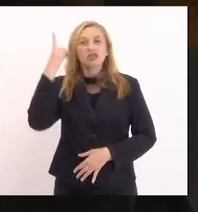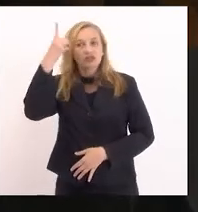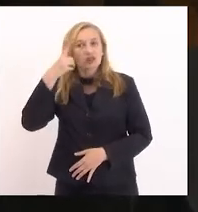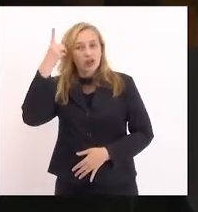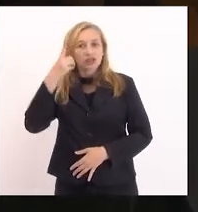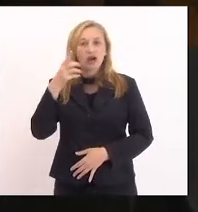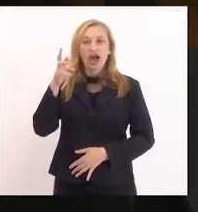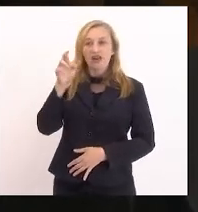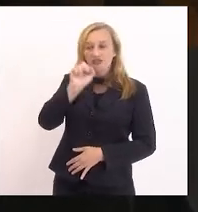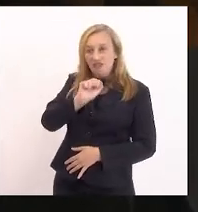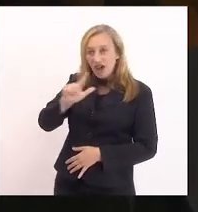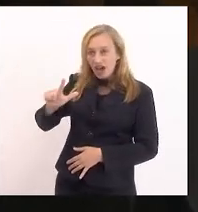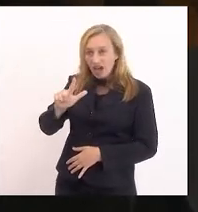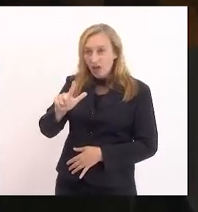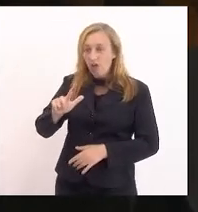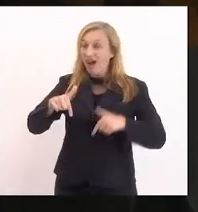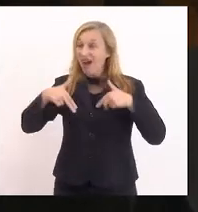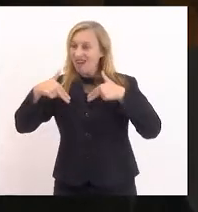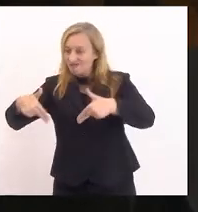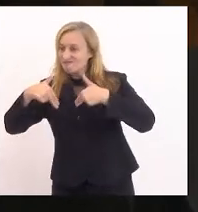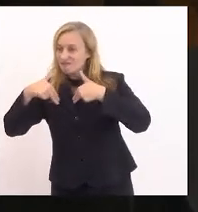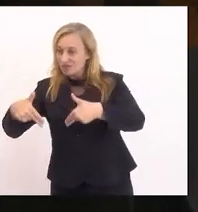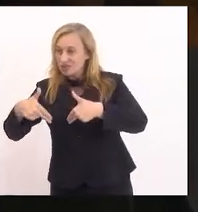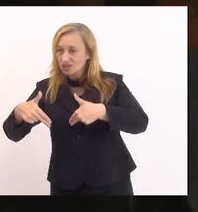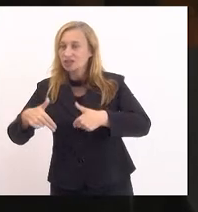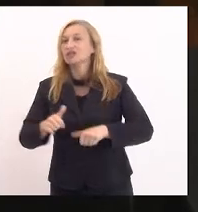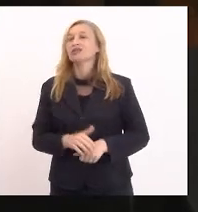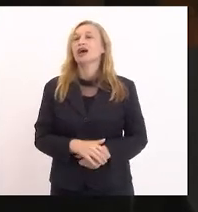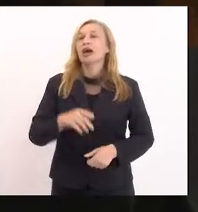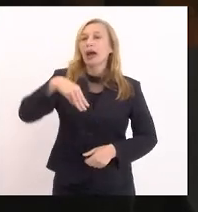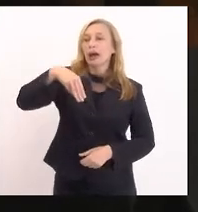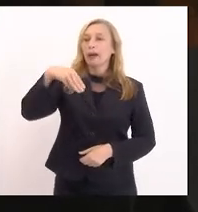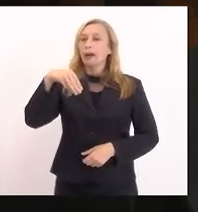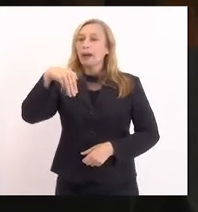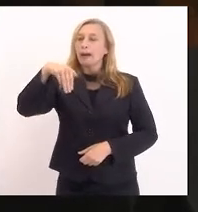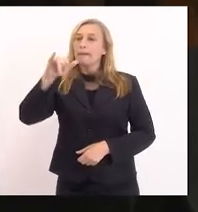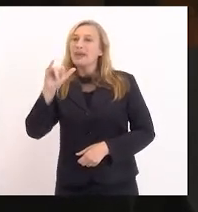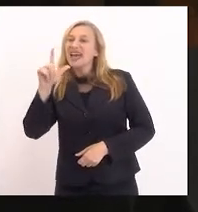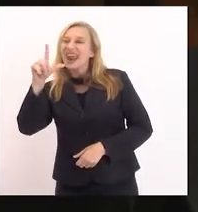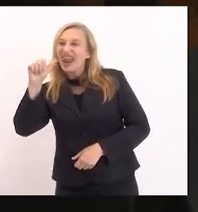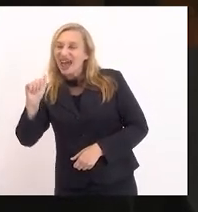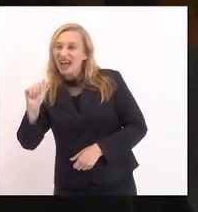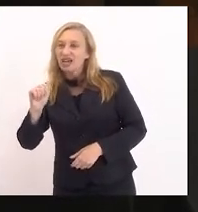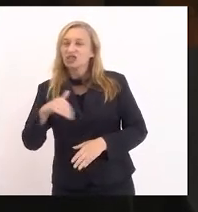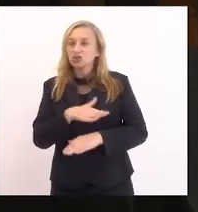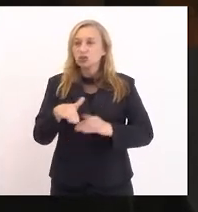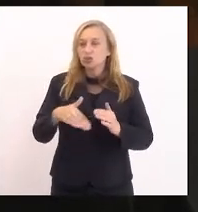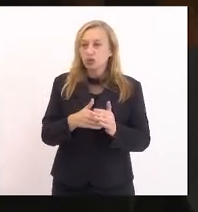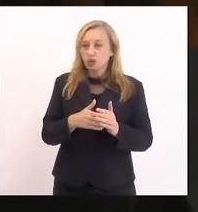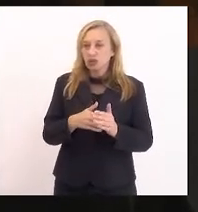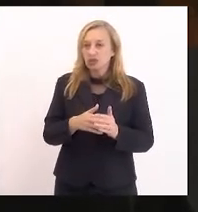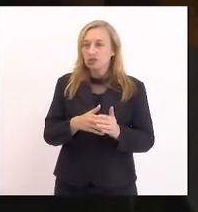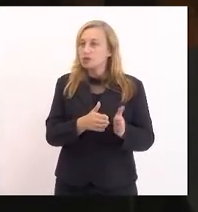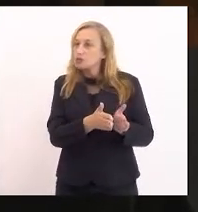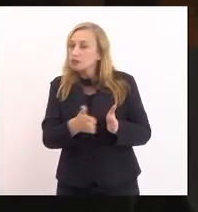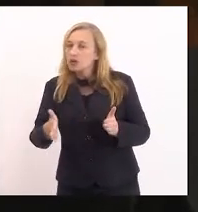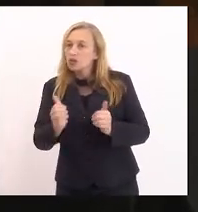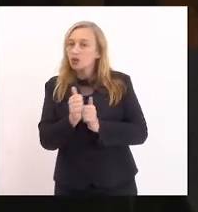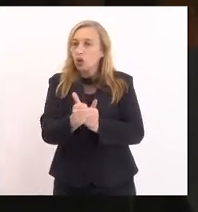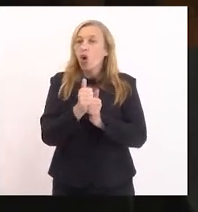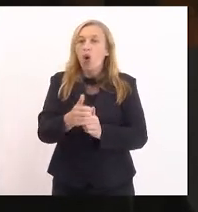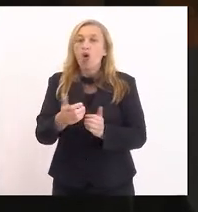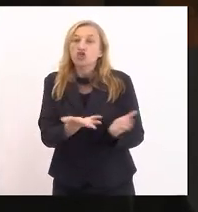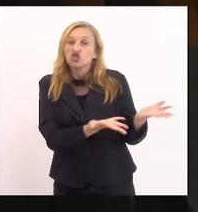Carvalho, a ativista Mila Neves, que acompanharam todas as etapas de ontem, inclusive jovens que foram presos